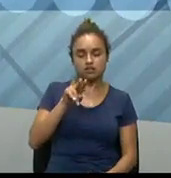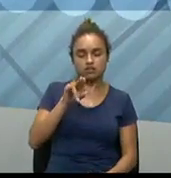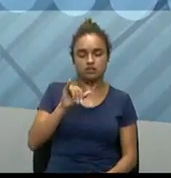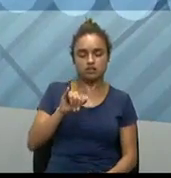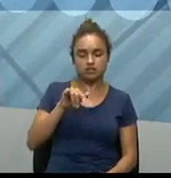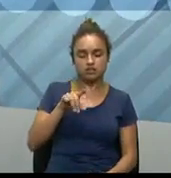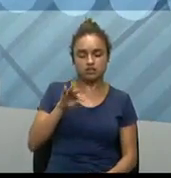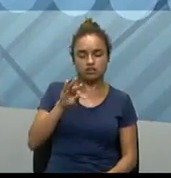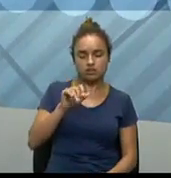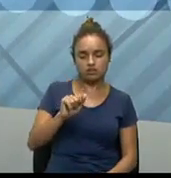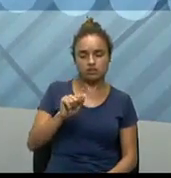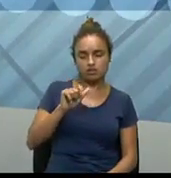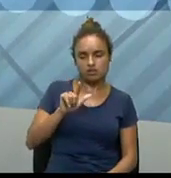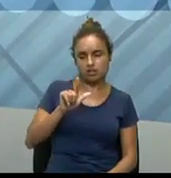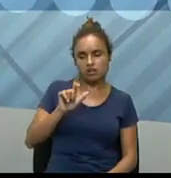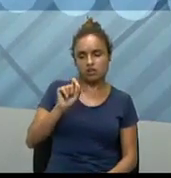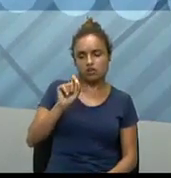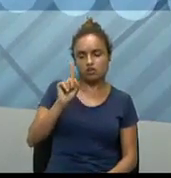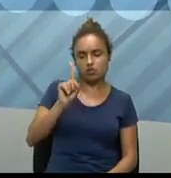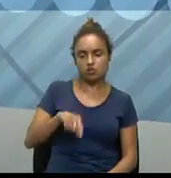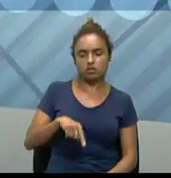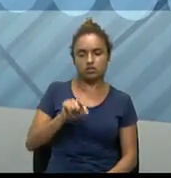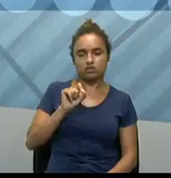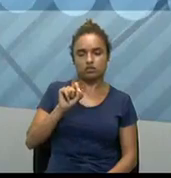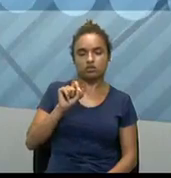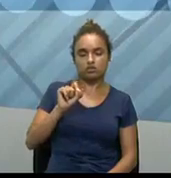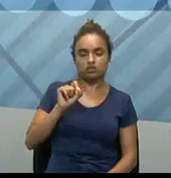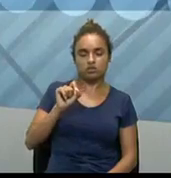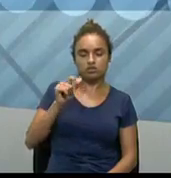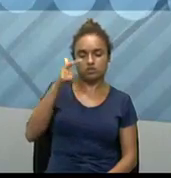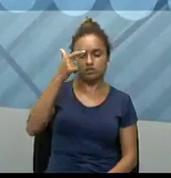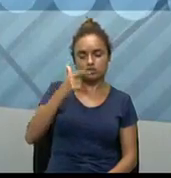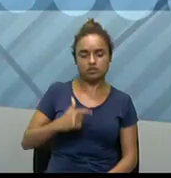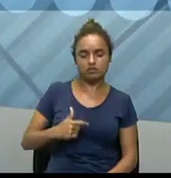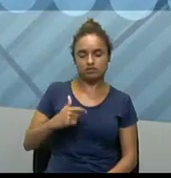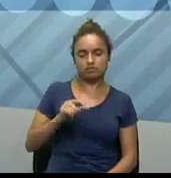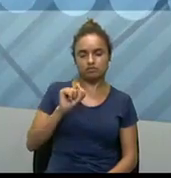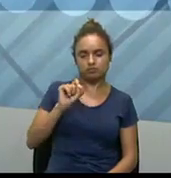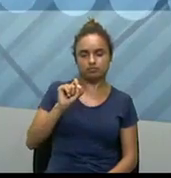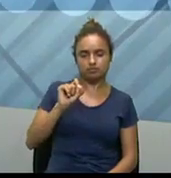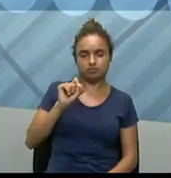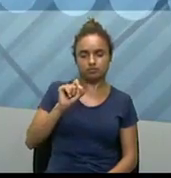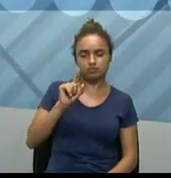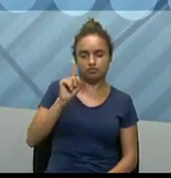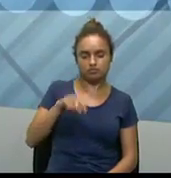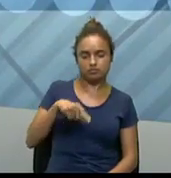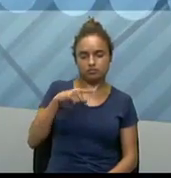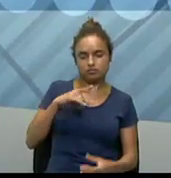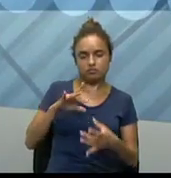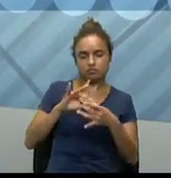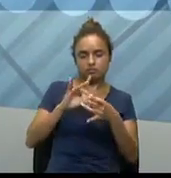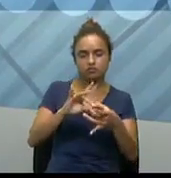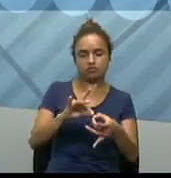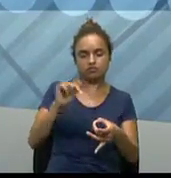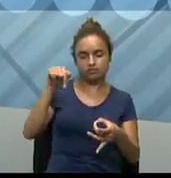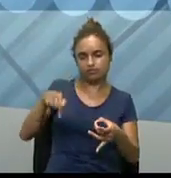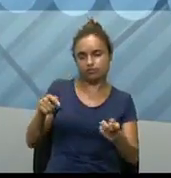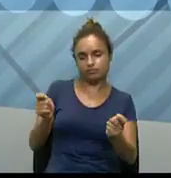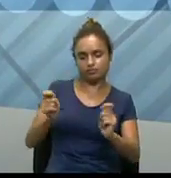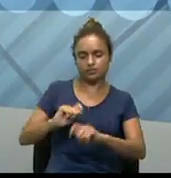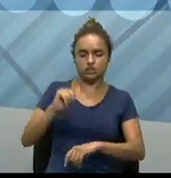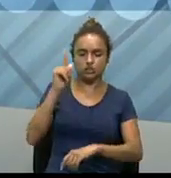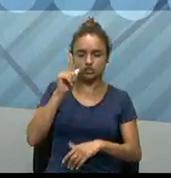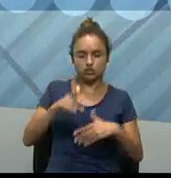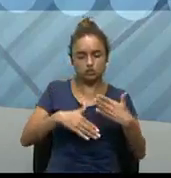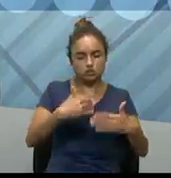consegue identificar quem são, né, então, os usuários. Então, essa tecnologia permite,